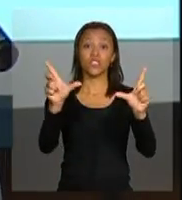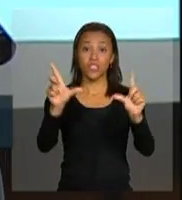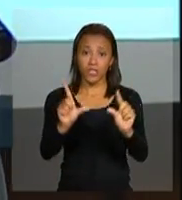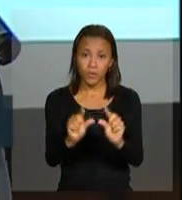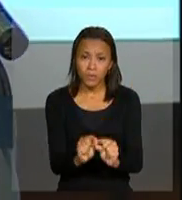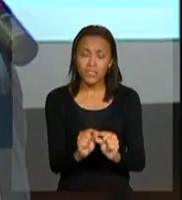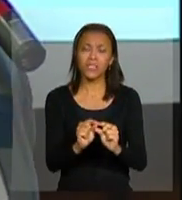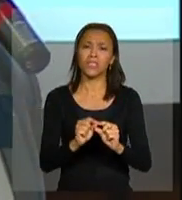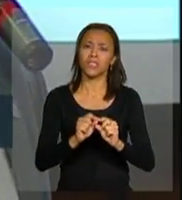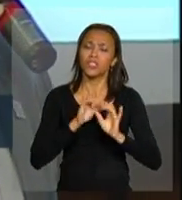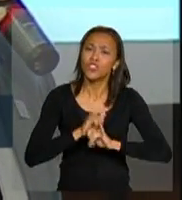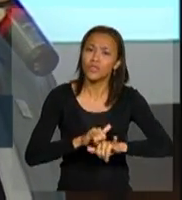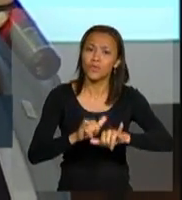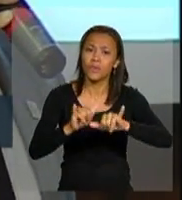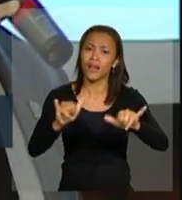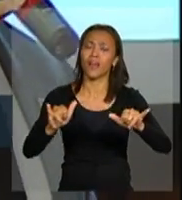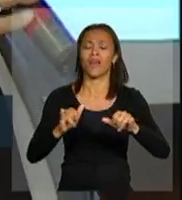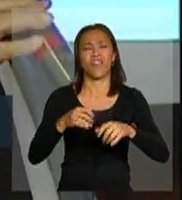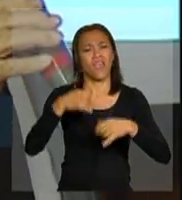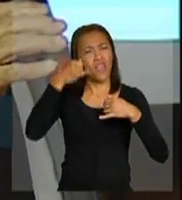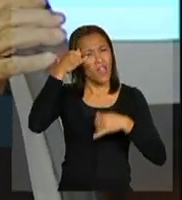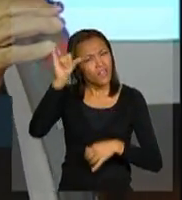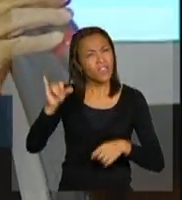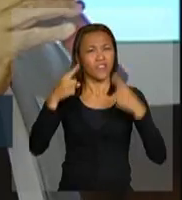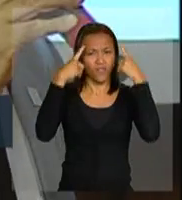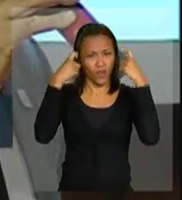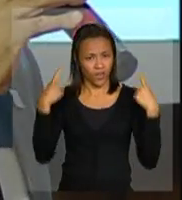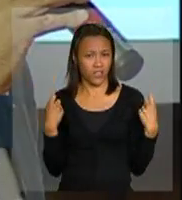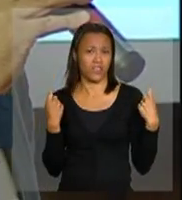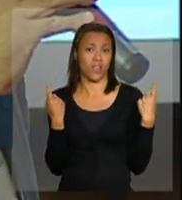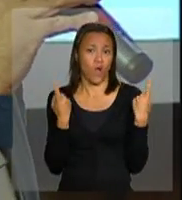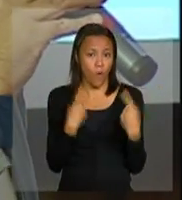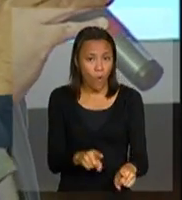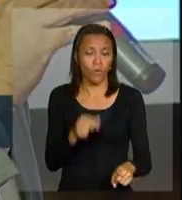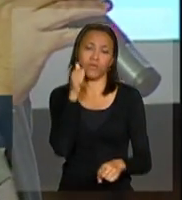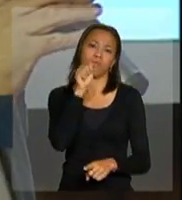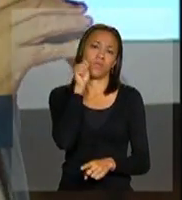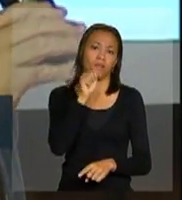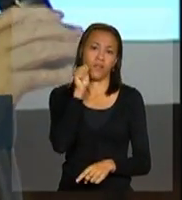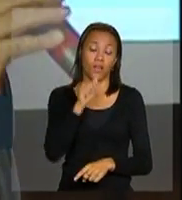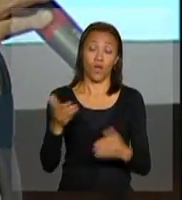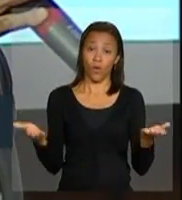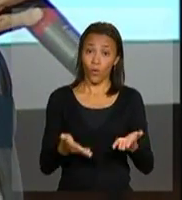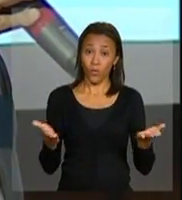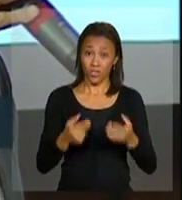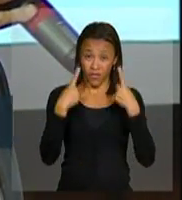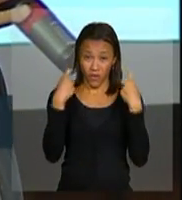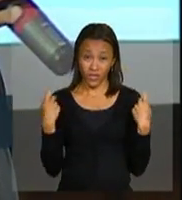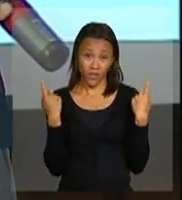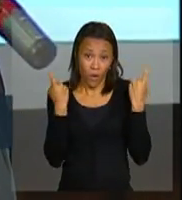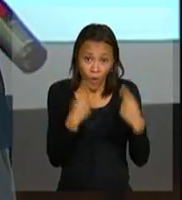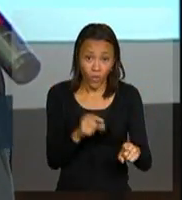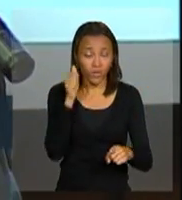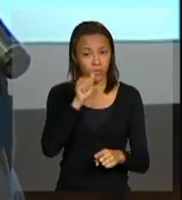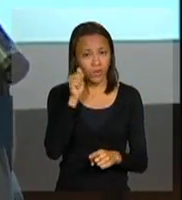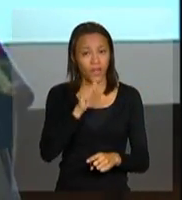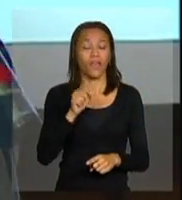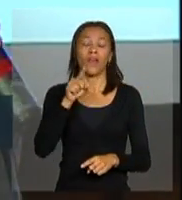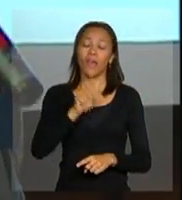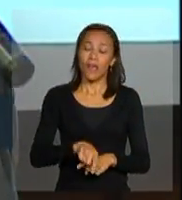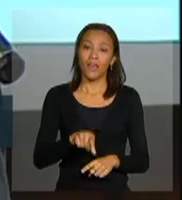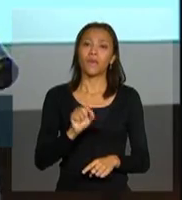mobilizar a comunidade para a redução da violência contra a mulher. A violência contra a mulher, hoje, é tida como um fator